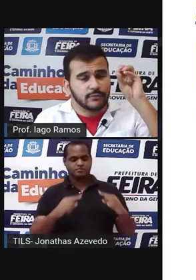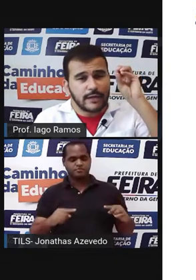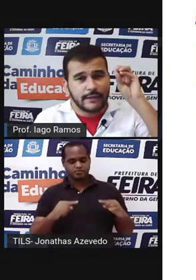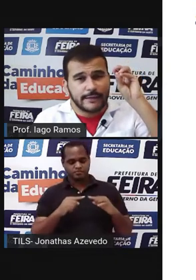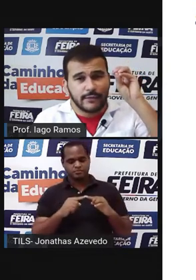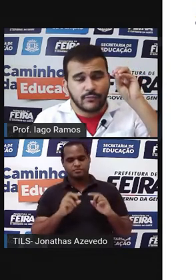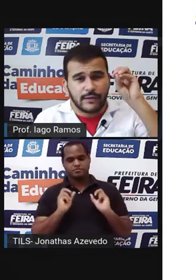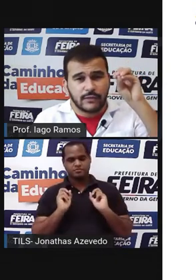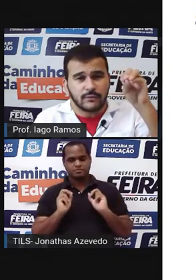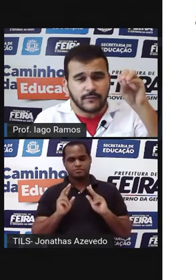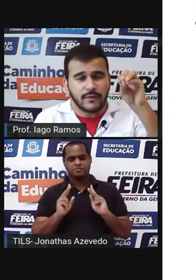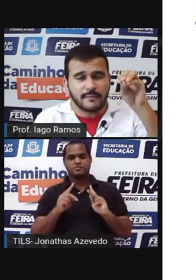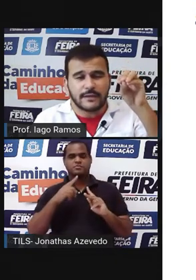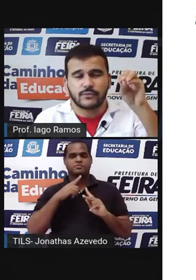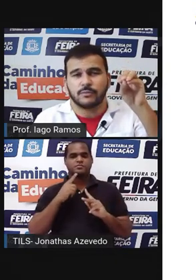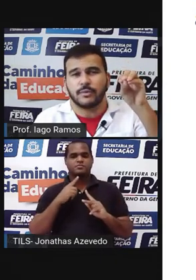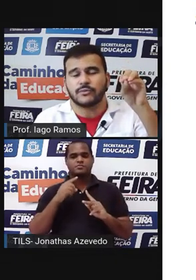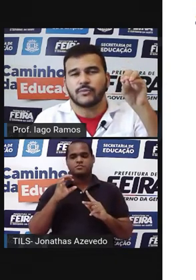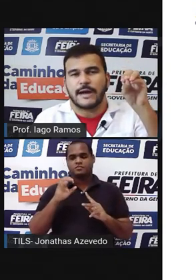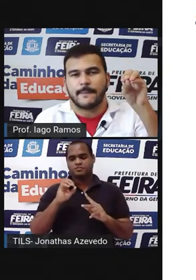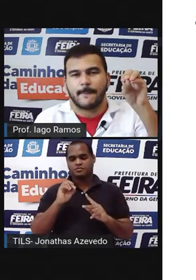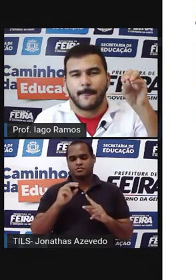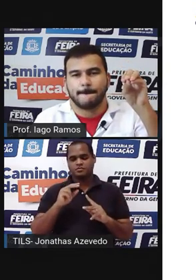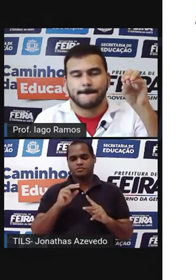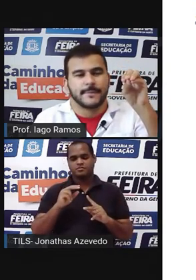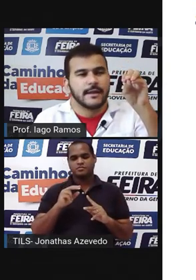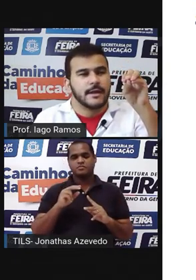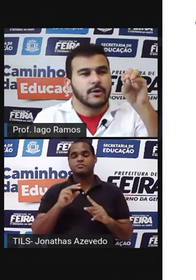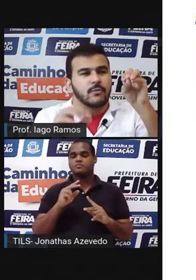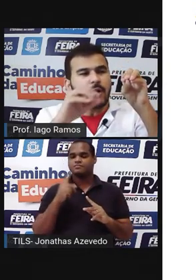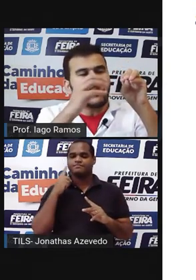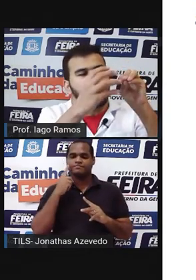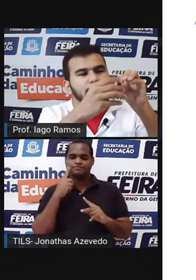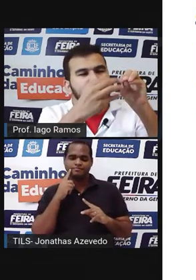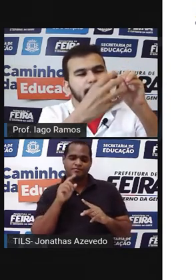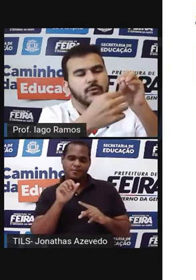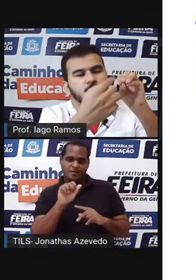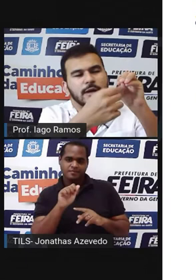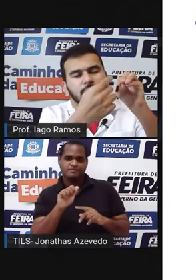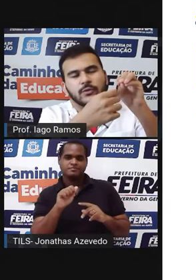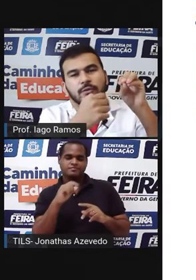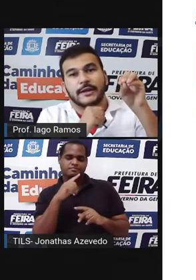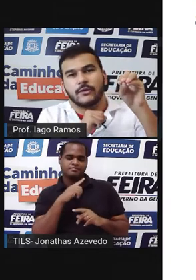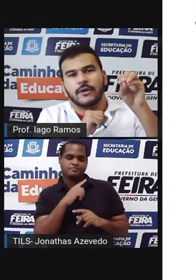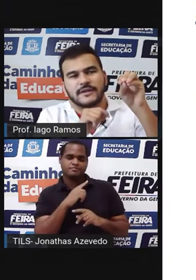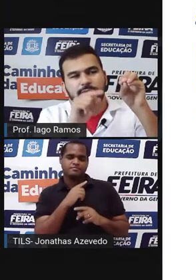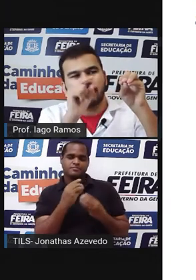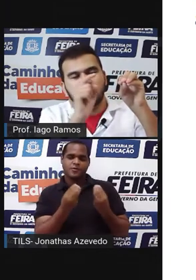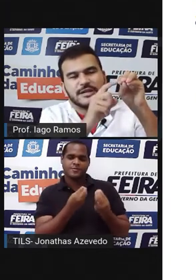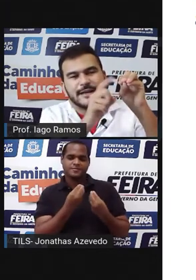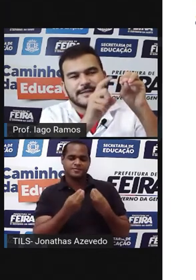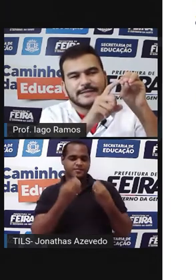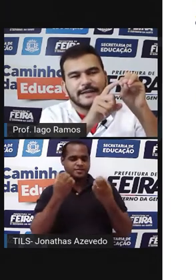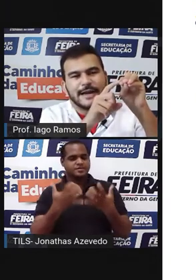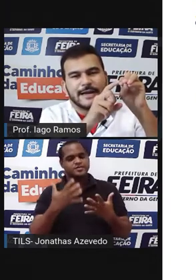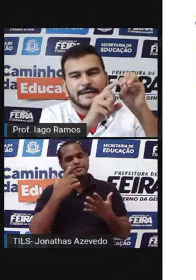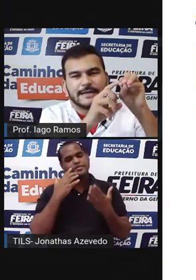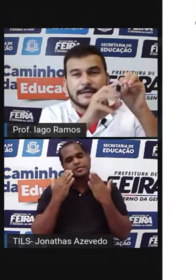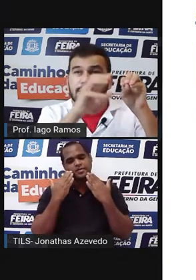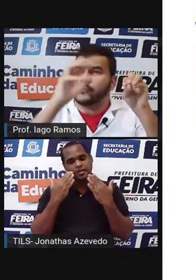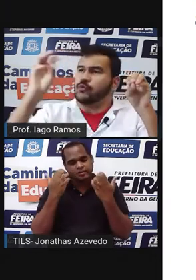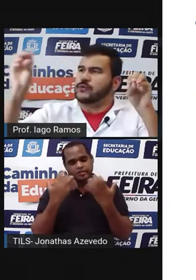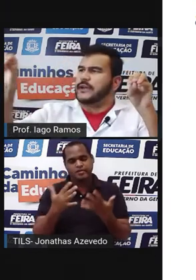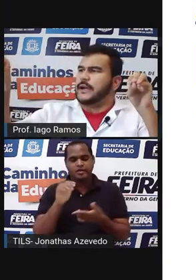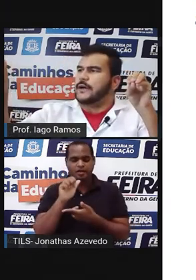tenho ali um ângulo formado no ponto A. Qual é o ângulo que corresponde a esse A